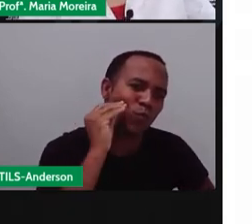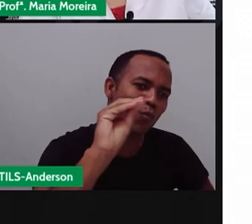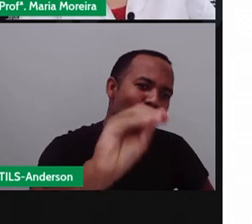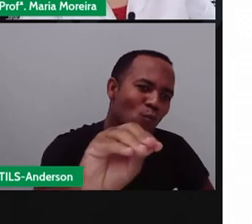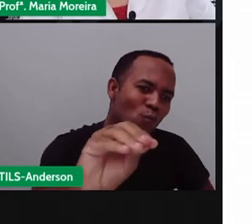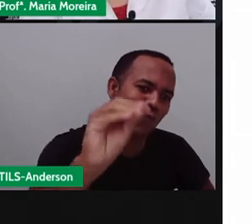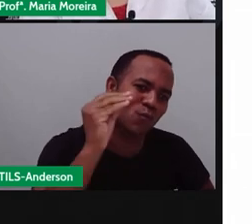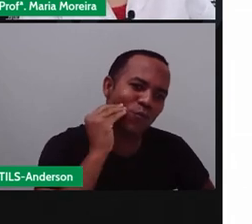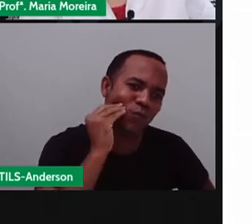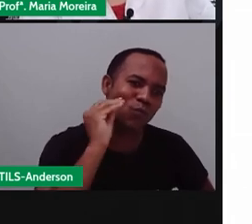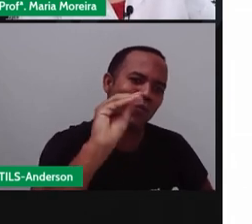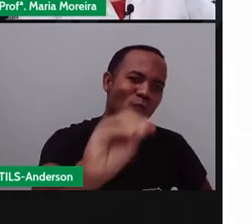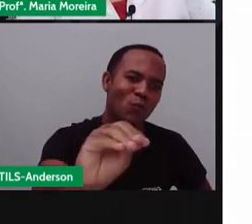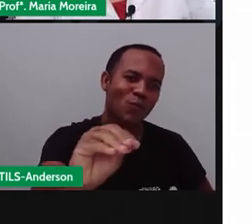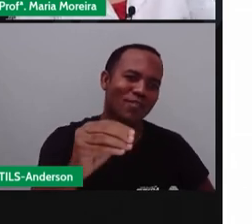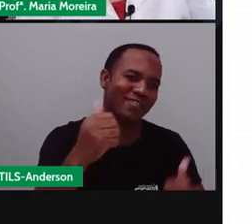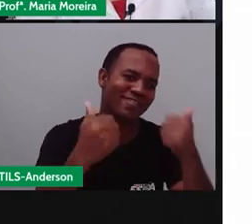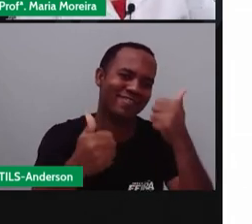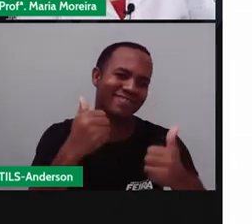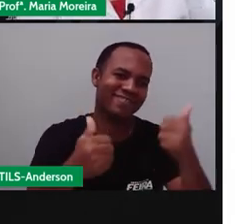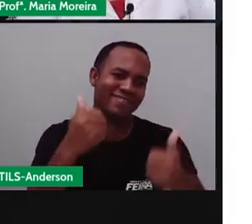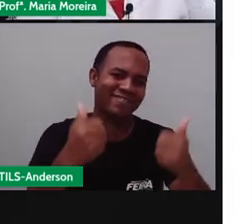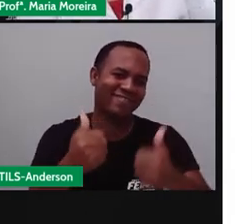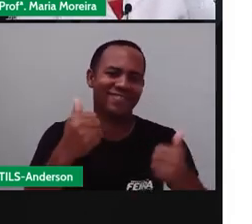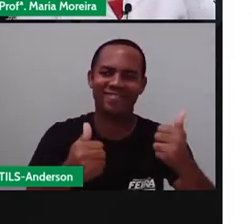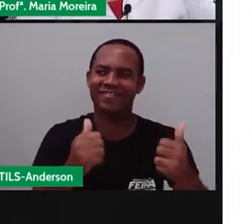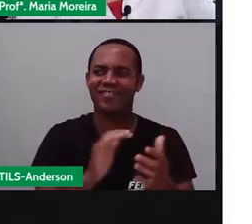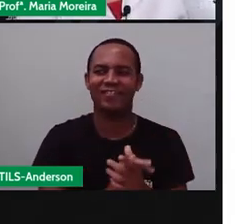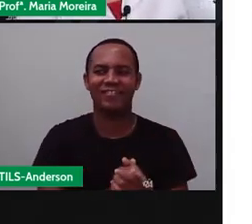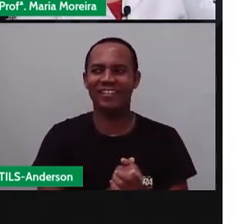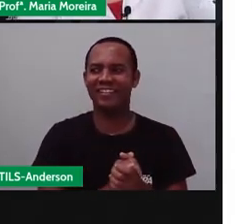Beijo. Tá vendo? Vamos lá.